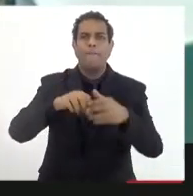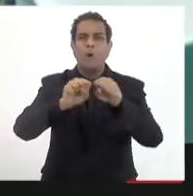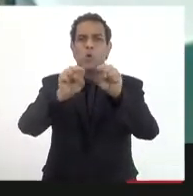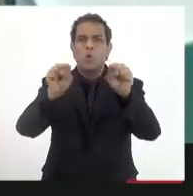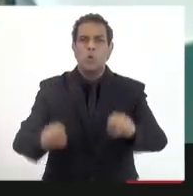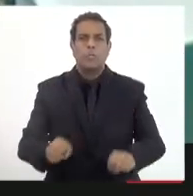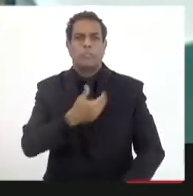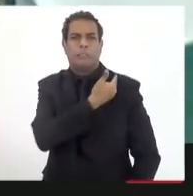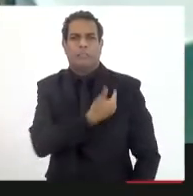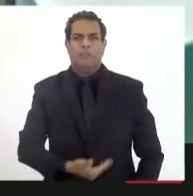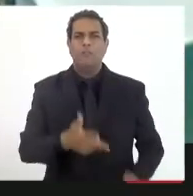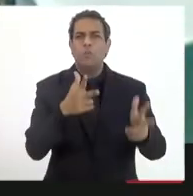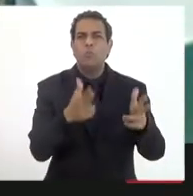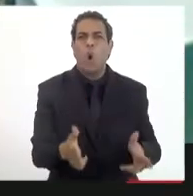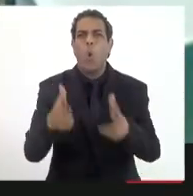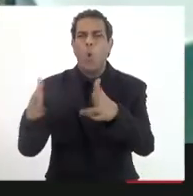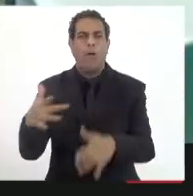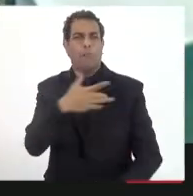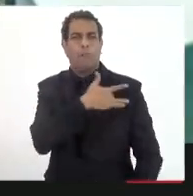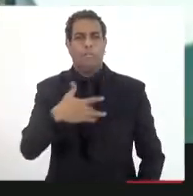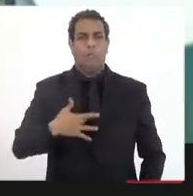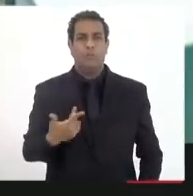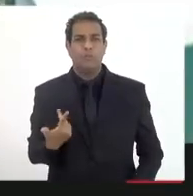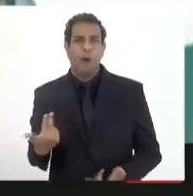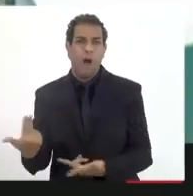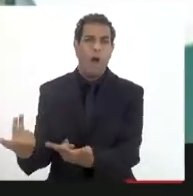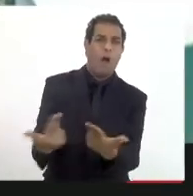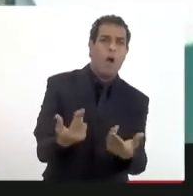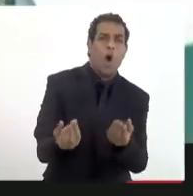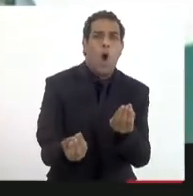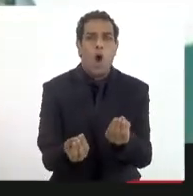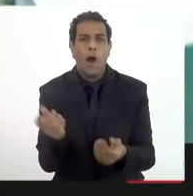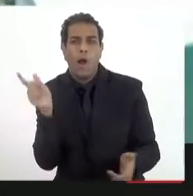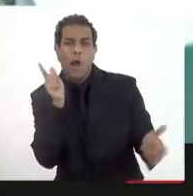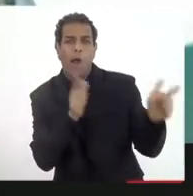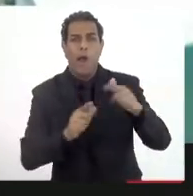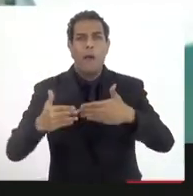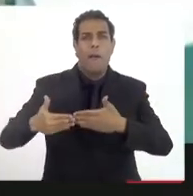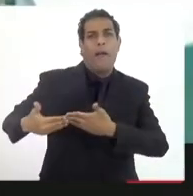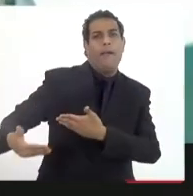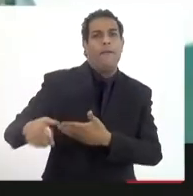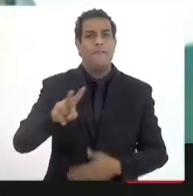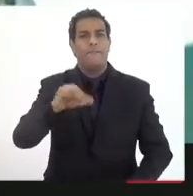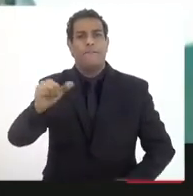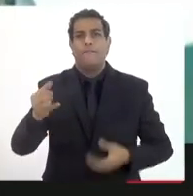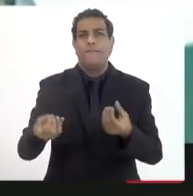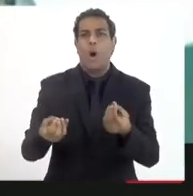público igual saúde. Se vai fazer inovação para ganhar dinheiro na frente, é outra questão.